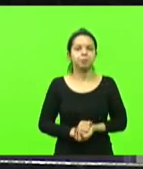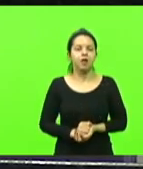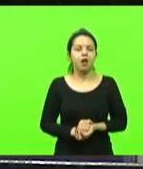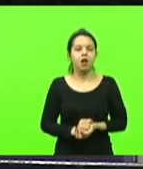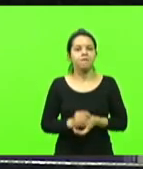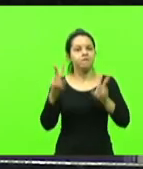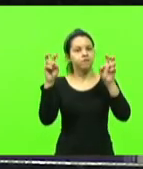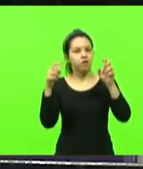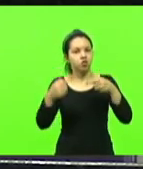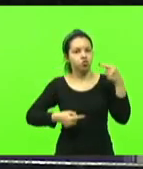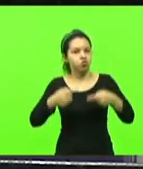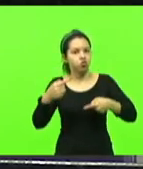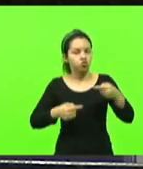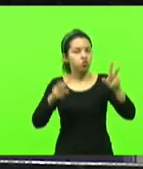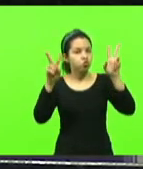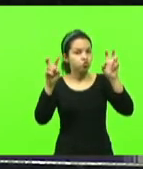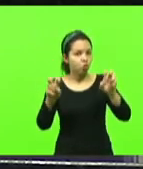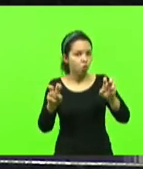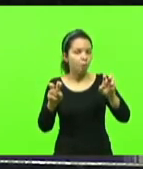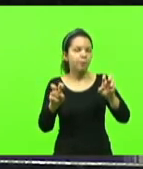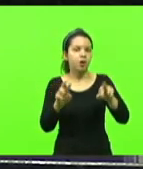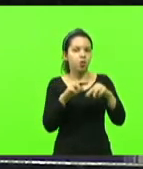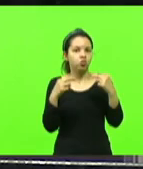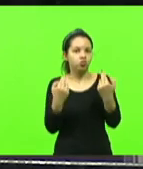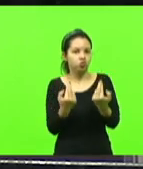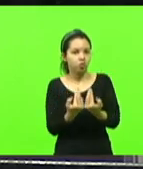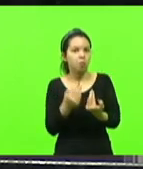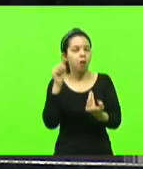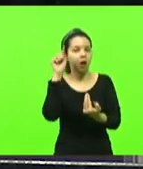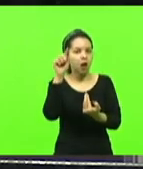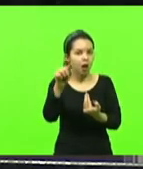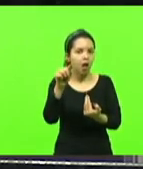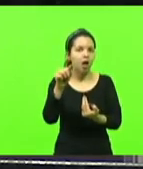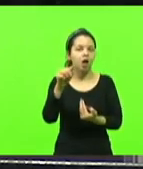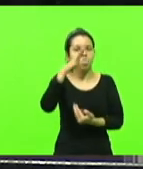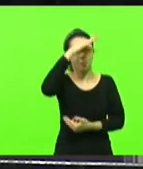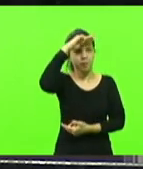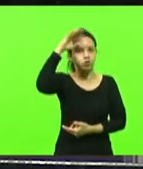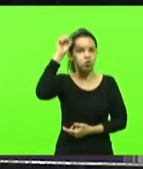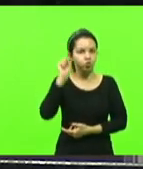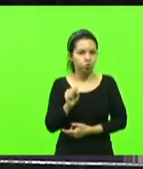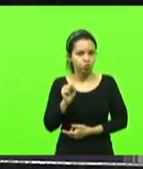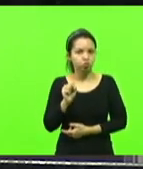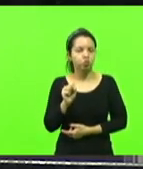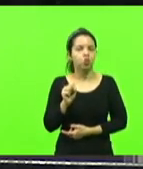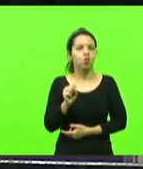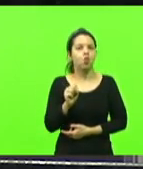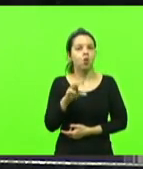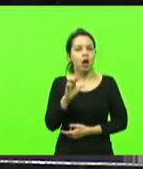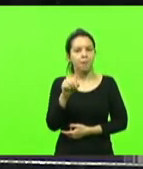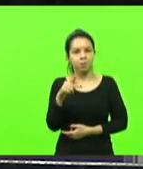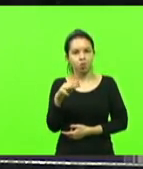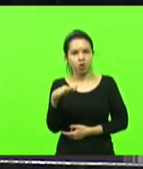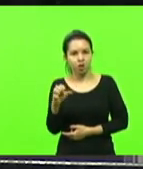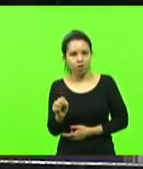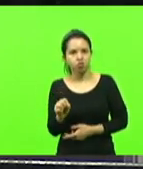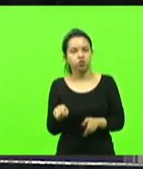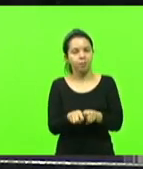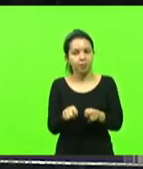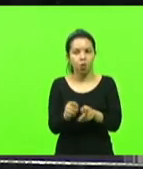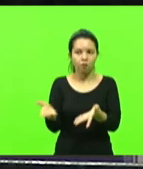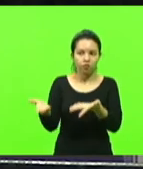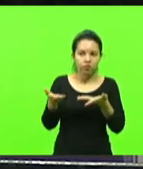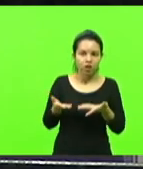conferência que vai acontecer em novembro no Mato Grosso do Sul em Campo Grande, mas também convidar os deputados para um almoço que nós vamos estar